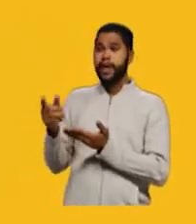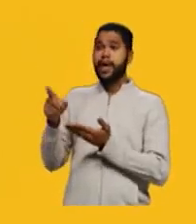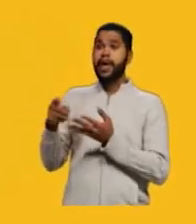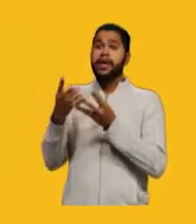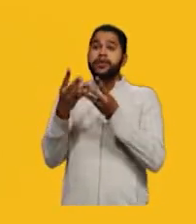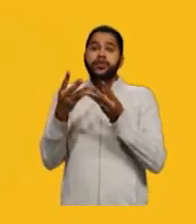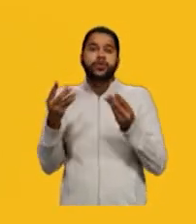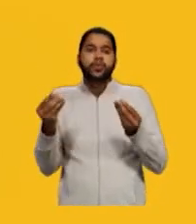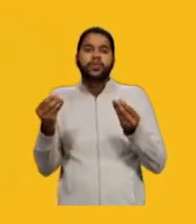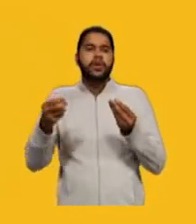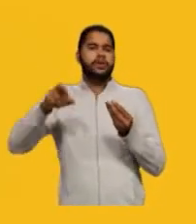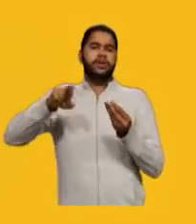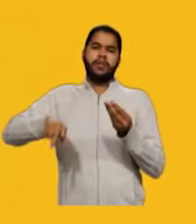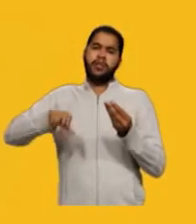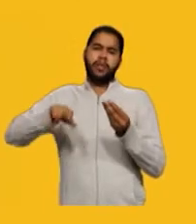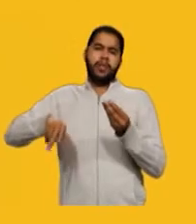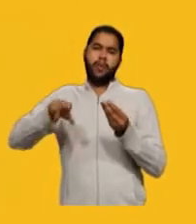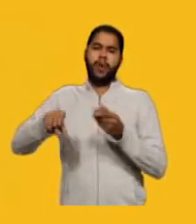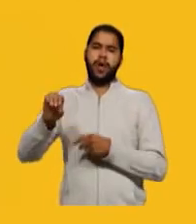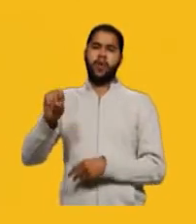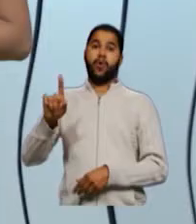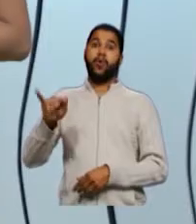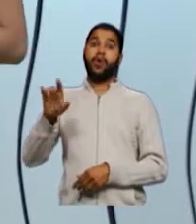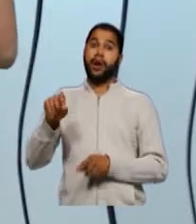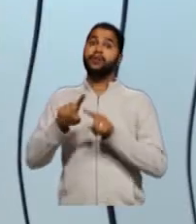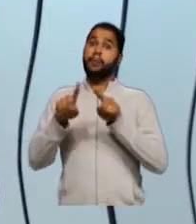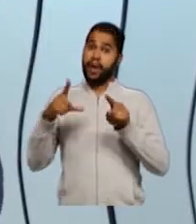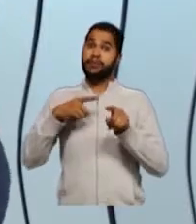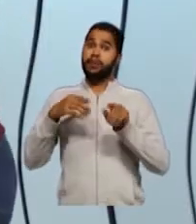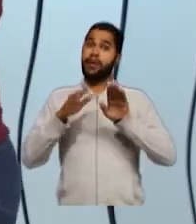inorgânicas que têm carbono. Ok?